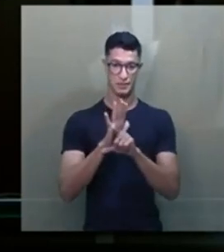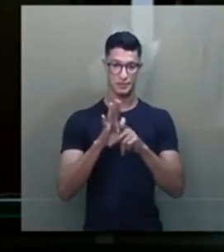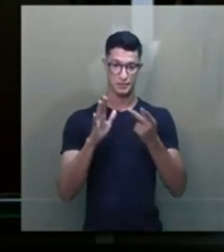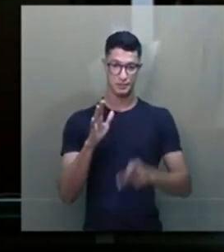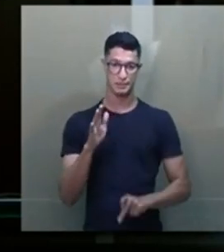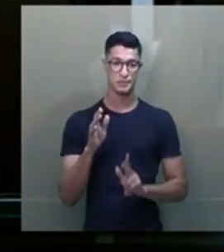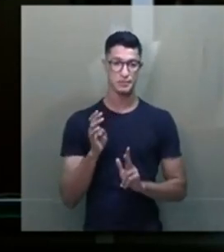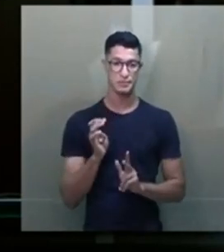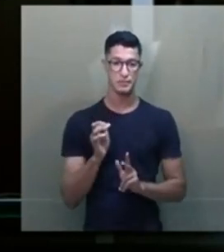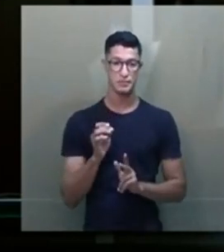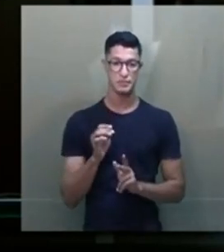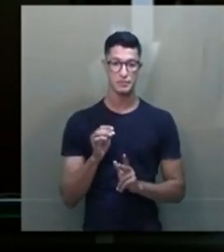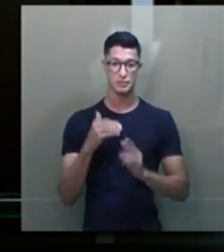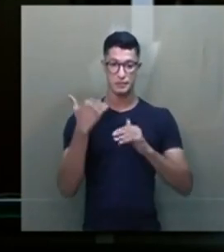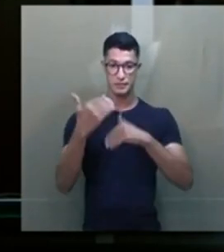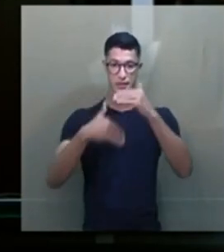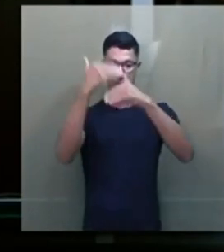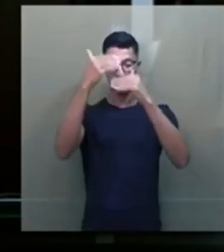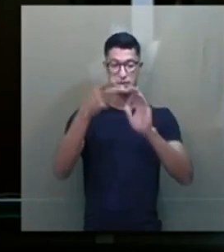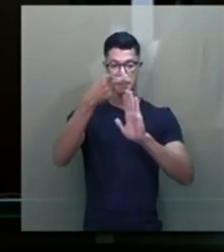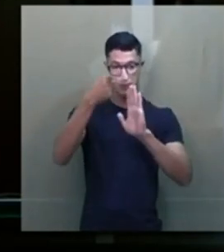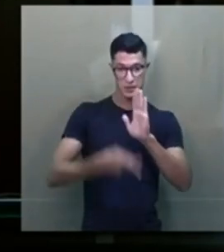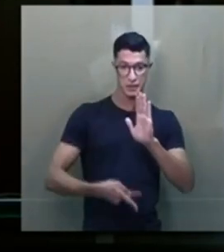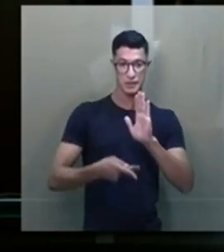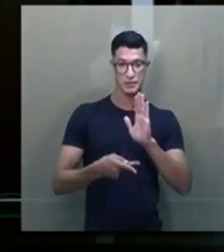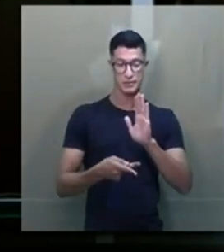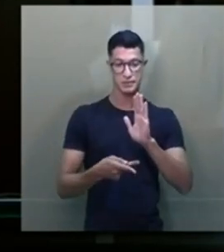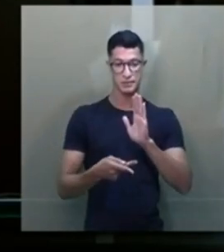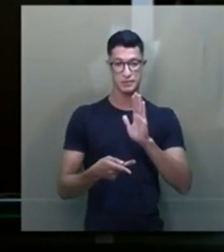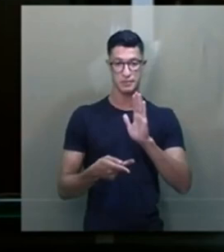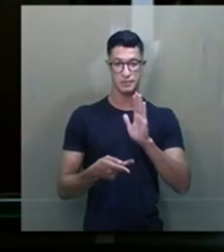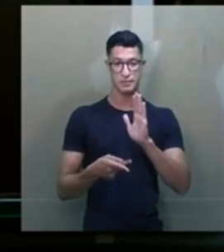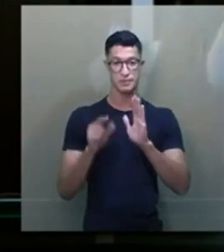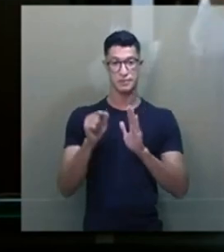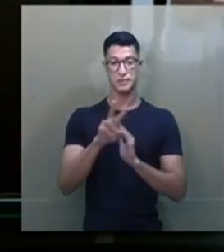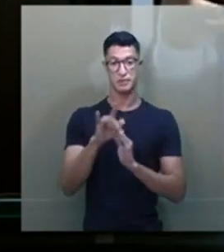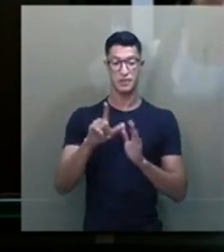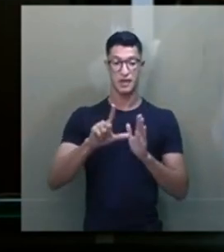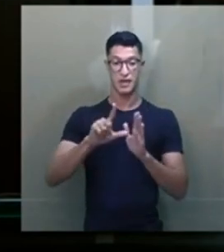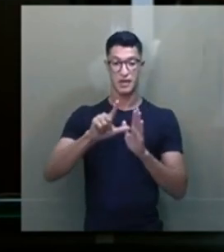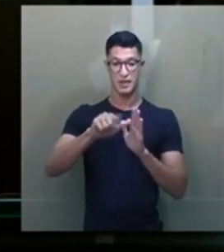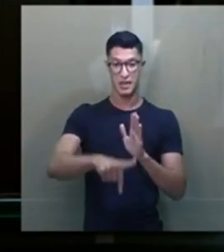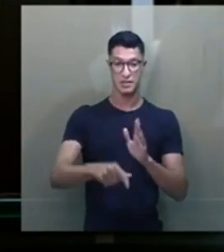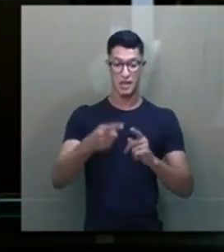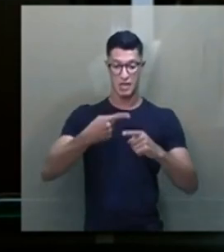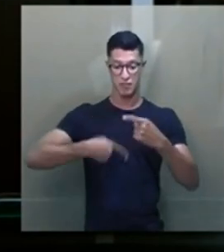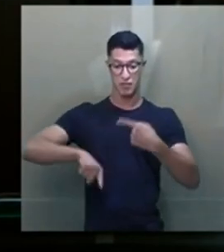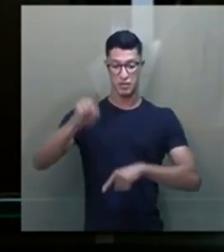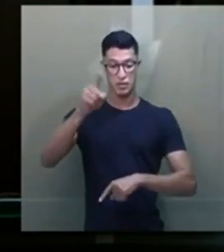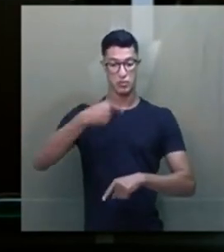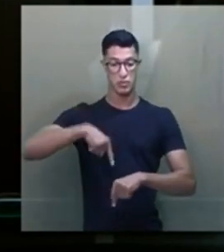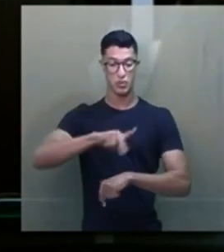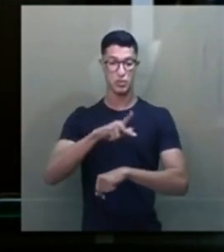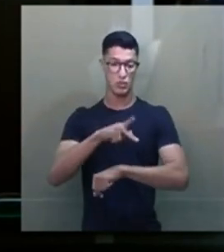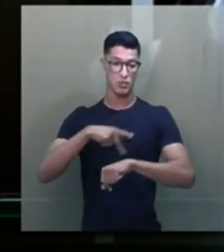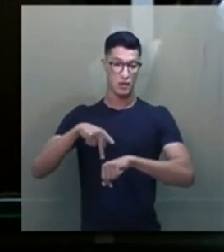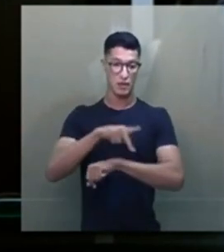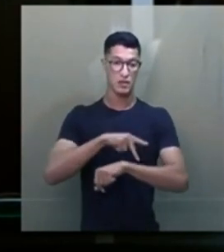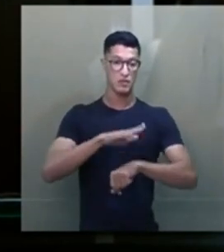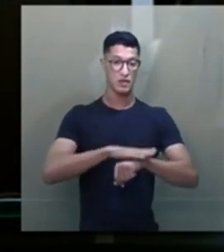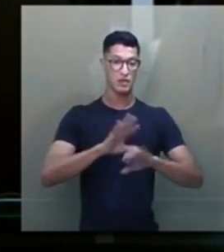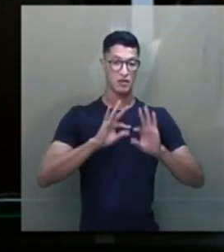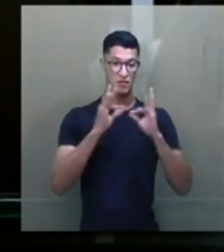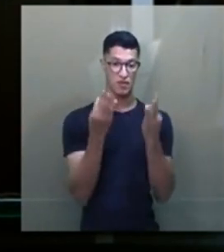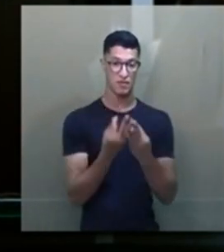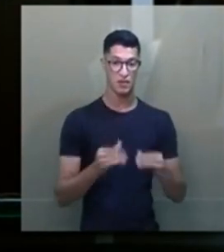avanços de projetos que vão atrasar a evolução do nosso país, que vão fazer famílias